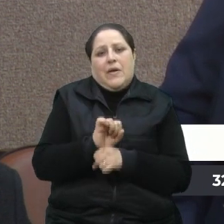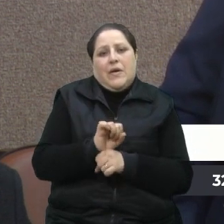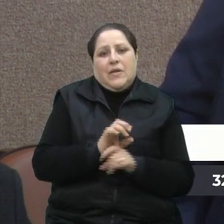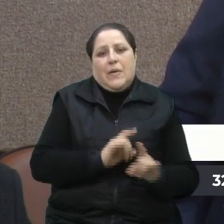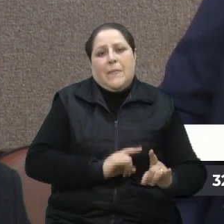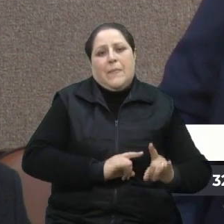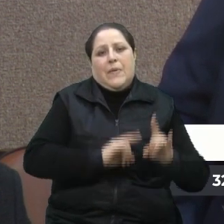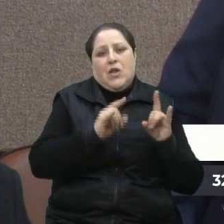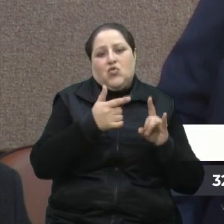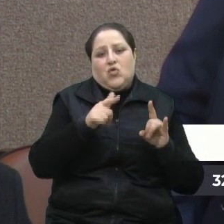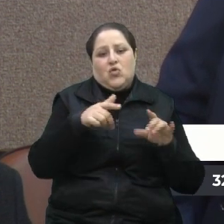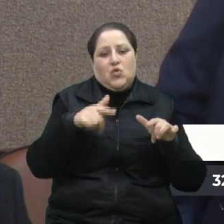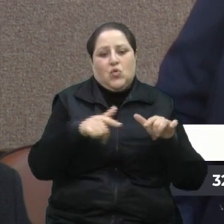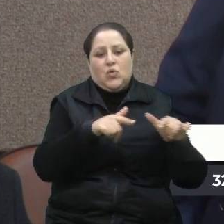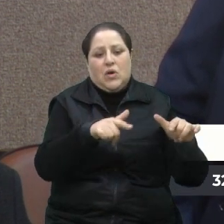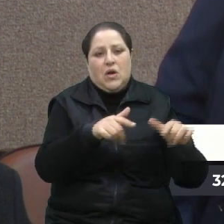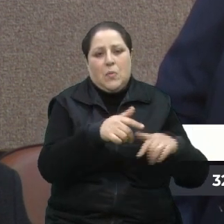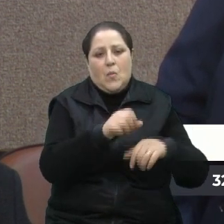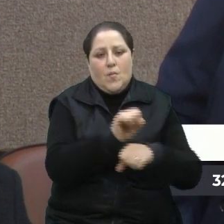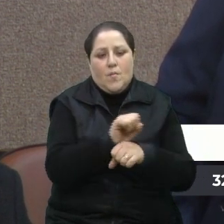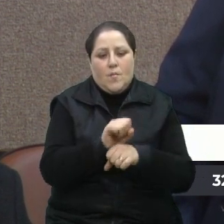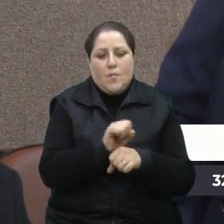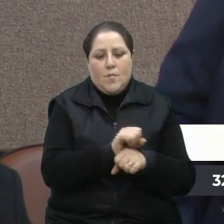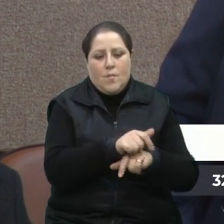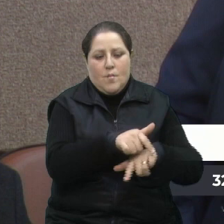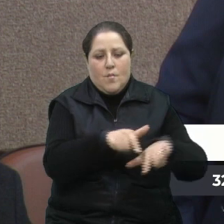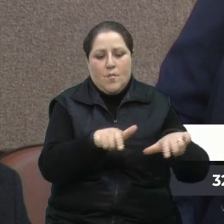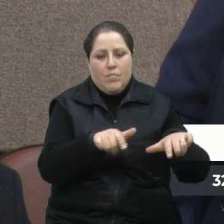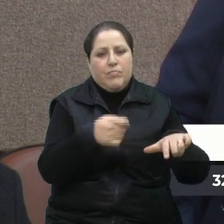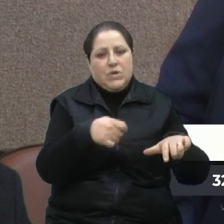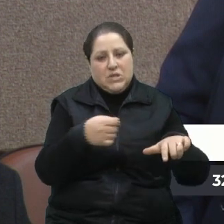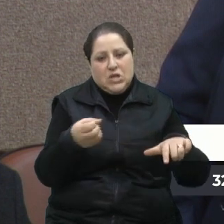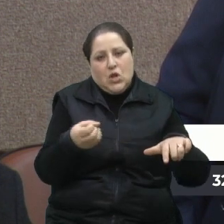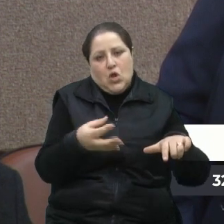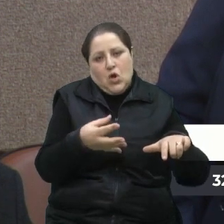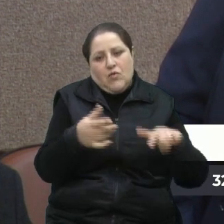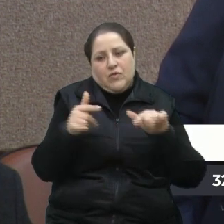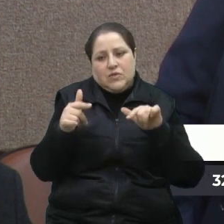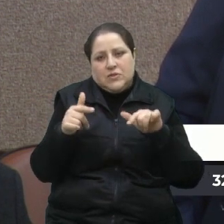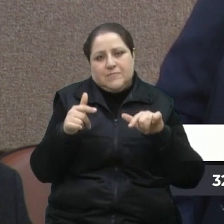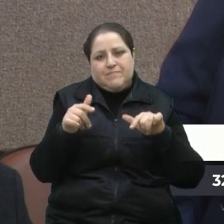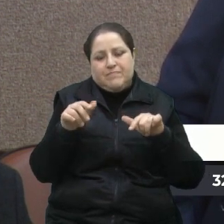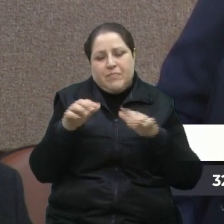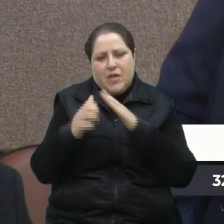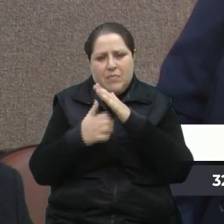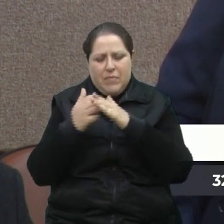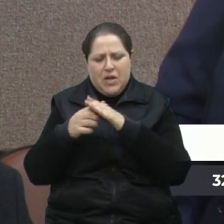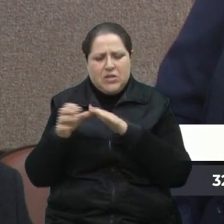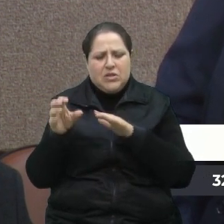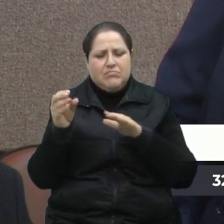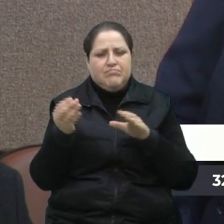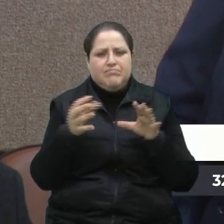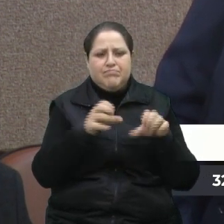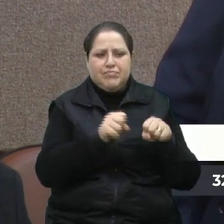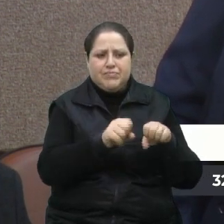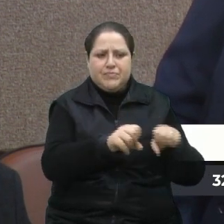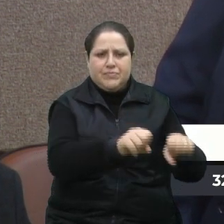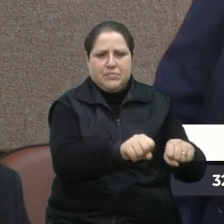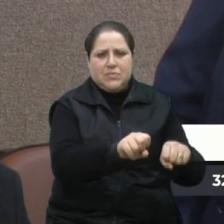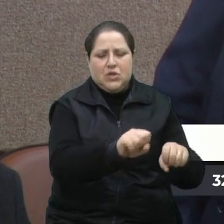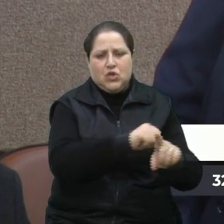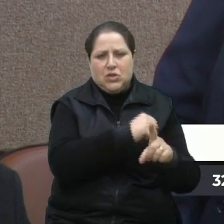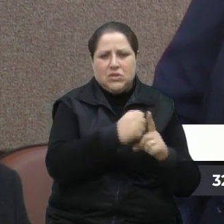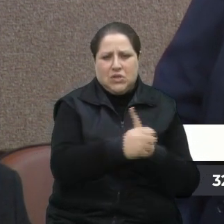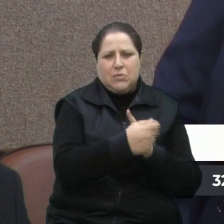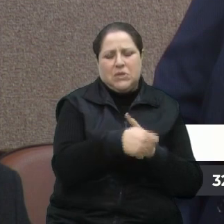espaços. precisamos trazer novos espaços aí, empresariais, sociais, que sejam, mas a